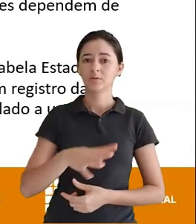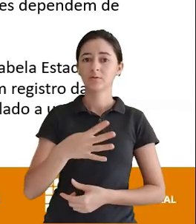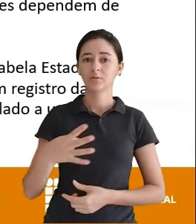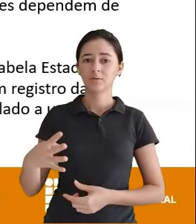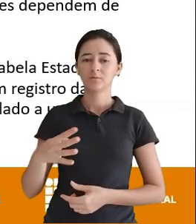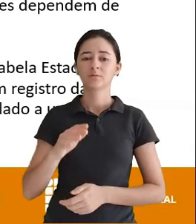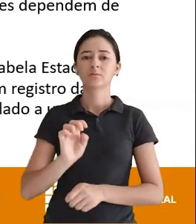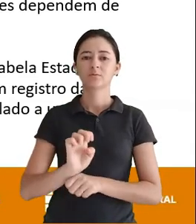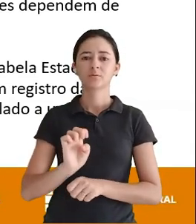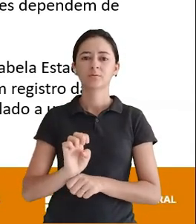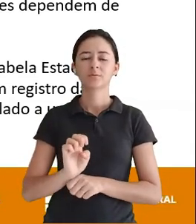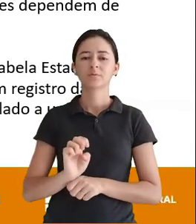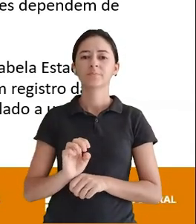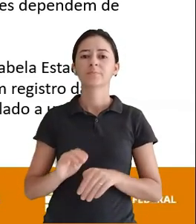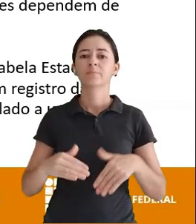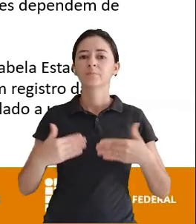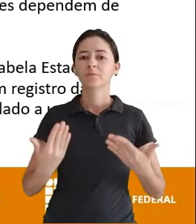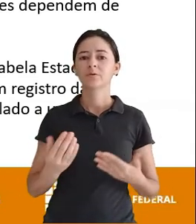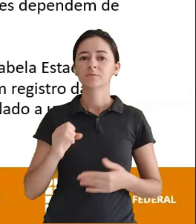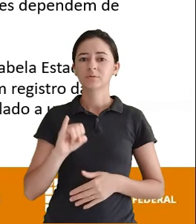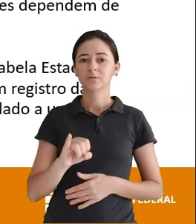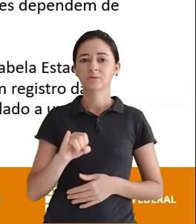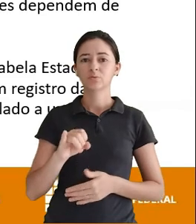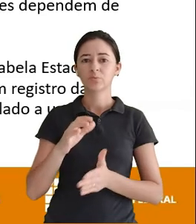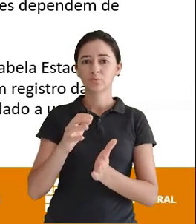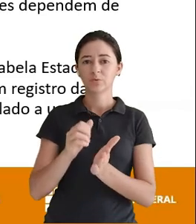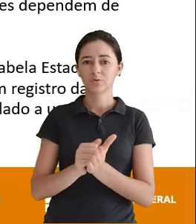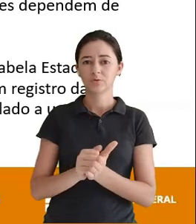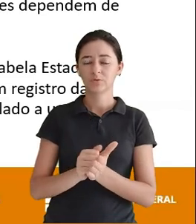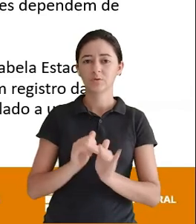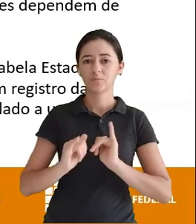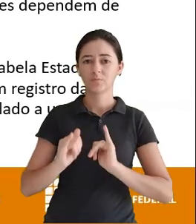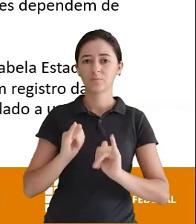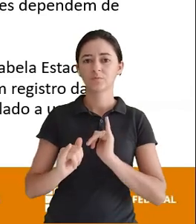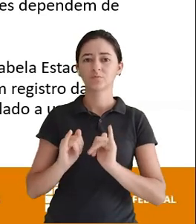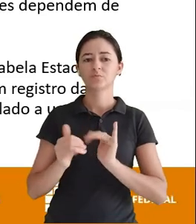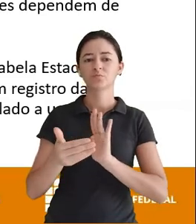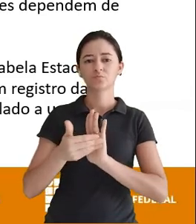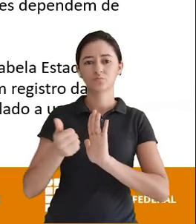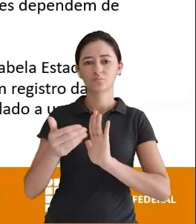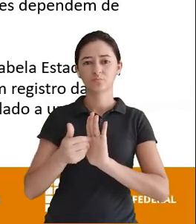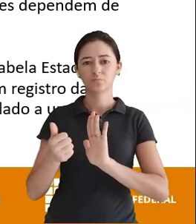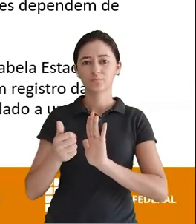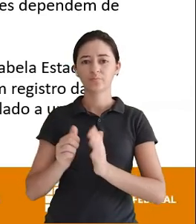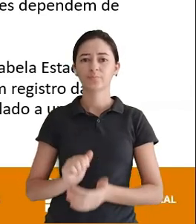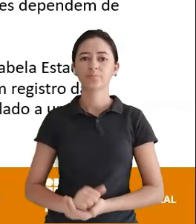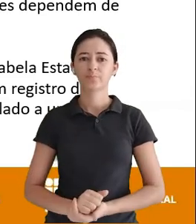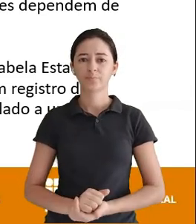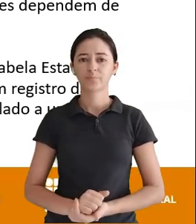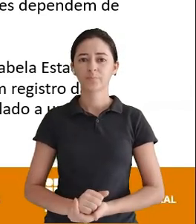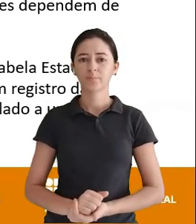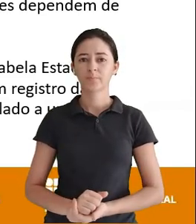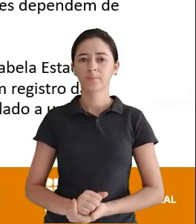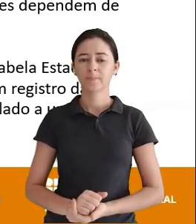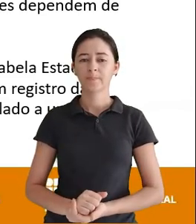Ou seja Se eu vim aqui E apagar Esse registro De estado Eu libero Essa